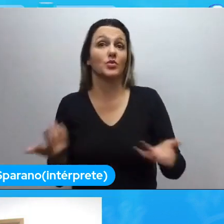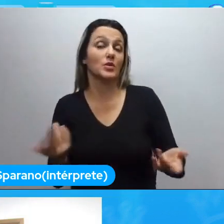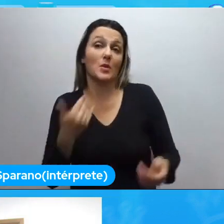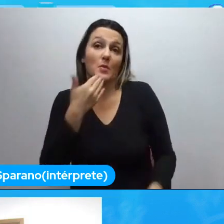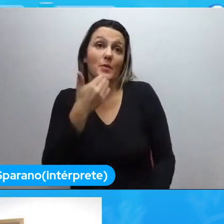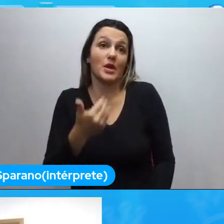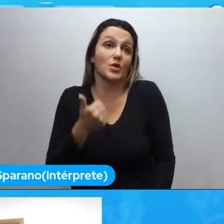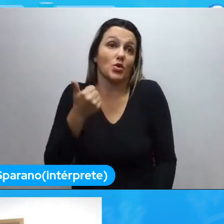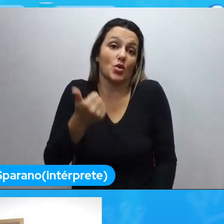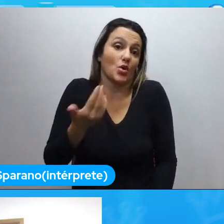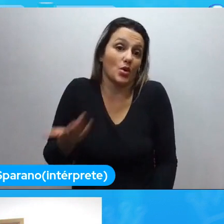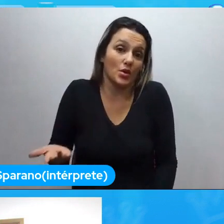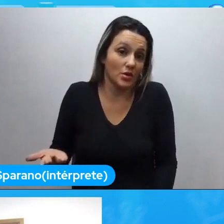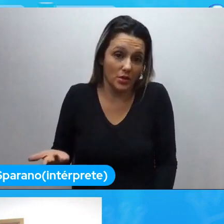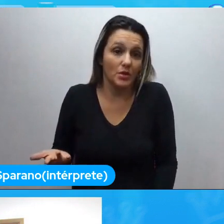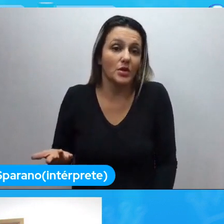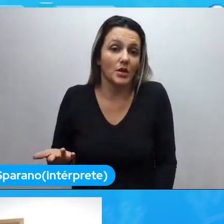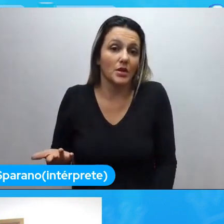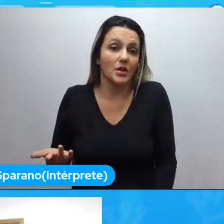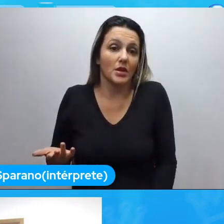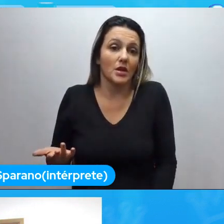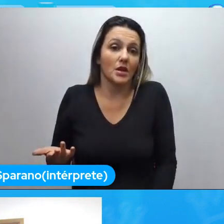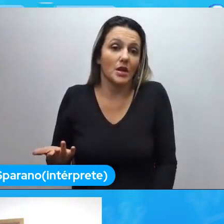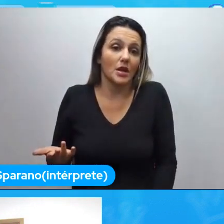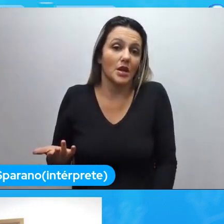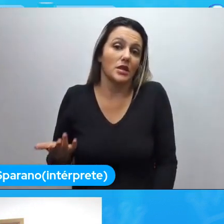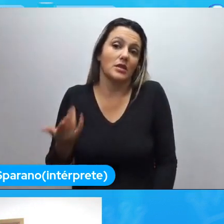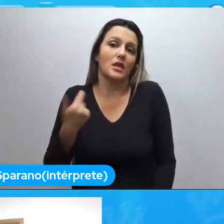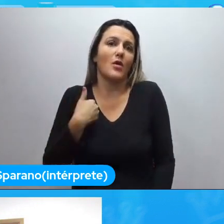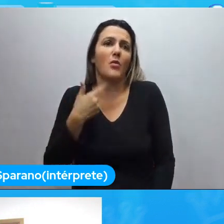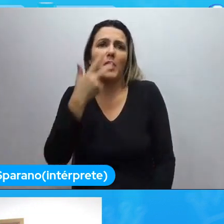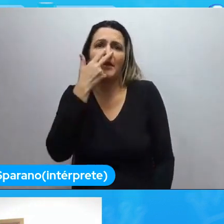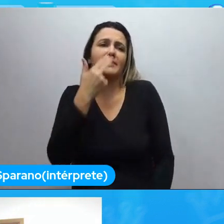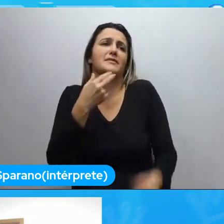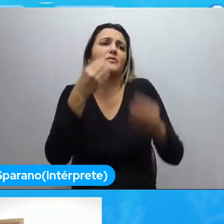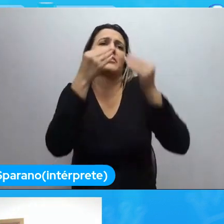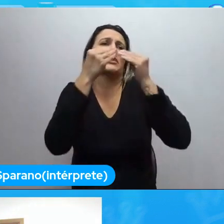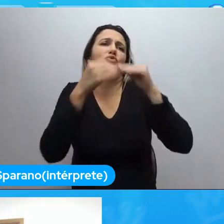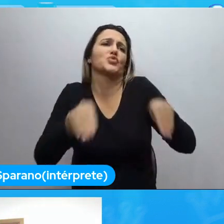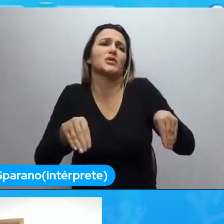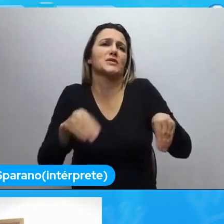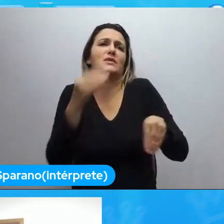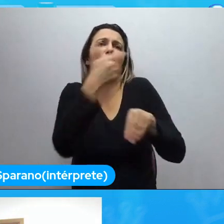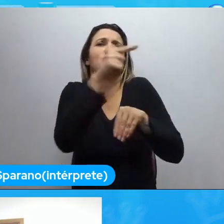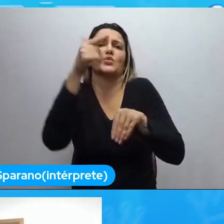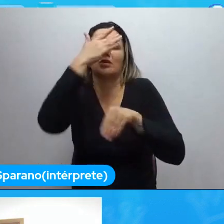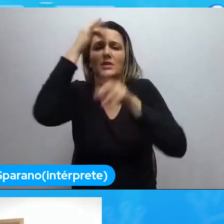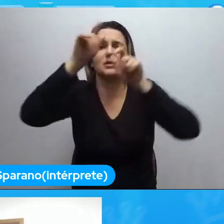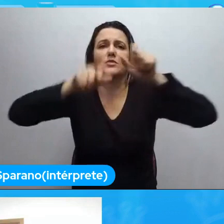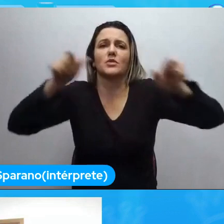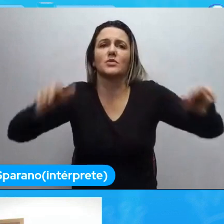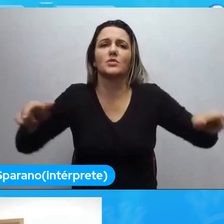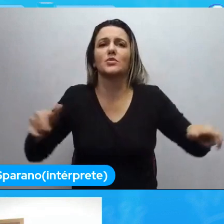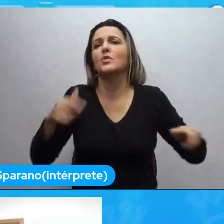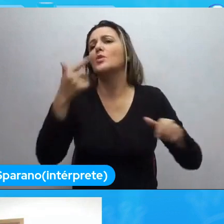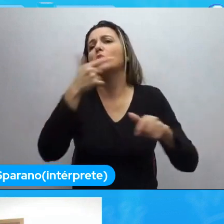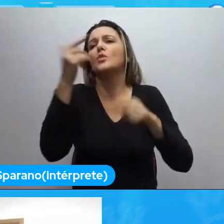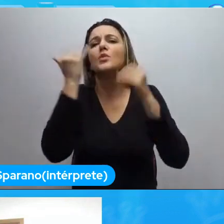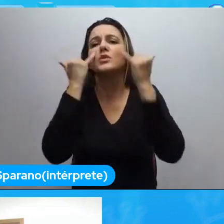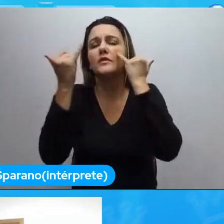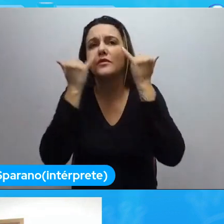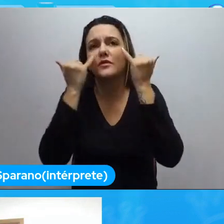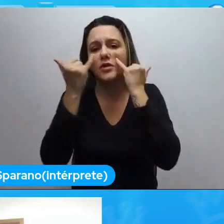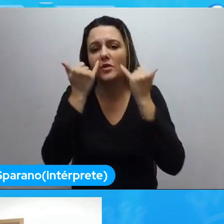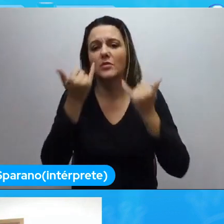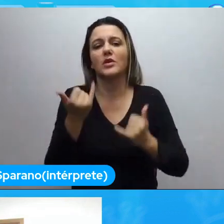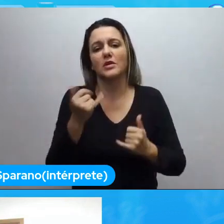para que não fira as outras pessoas. E aí, quando eu digo procurar outras informações, não é necessariamente estar